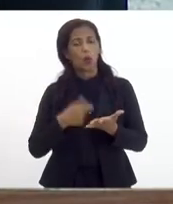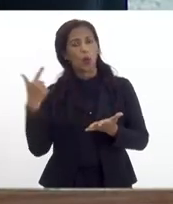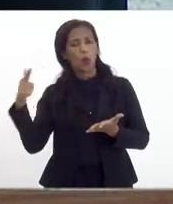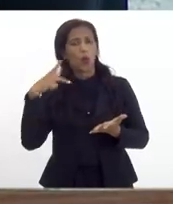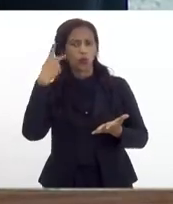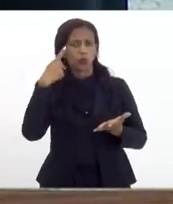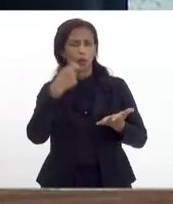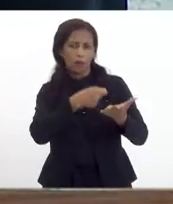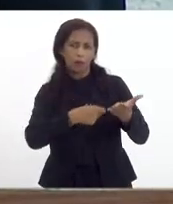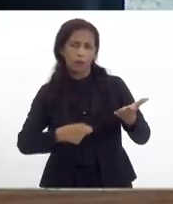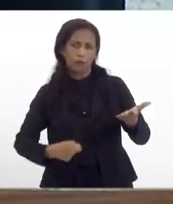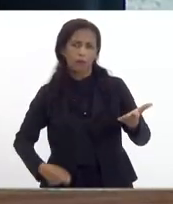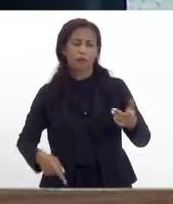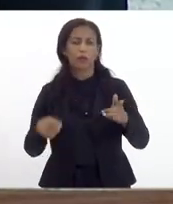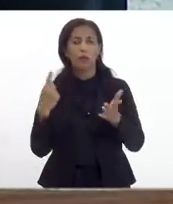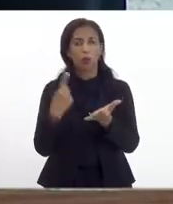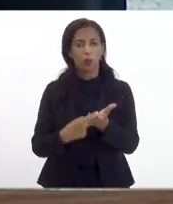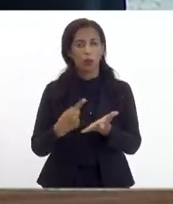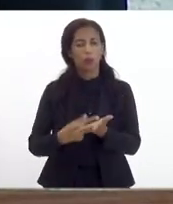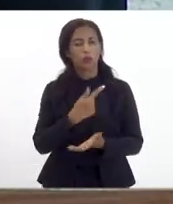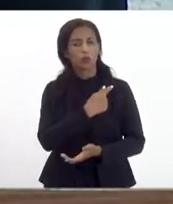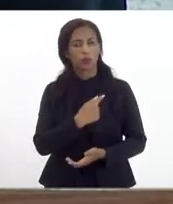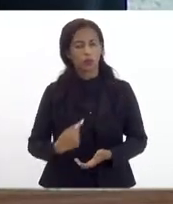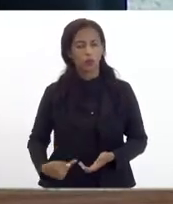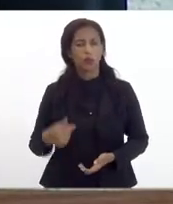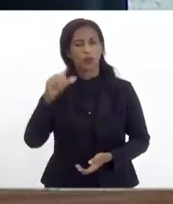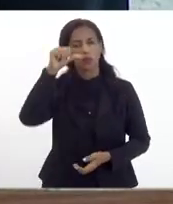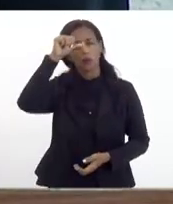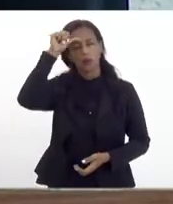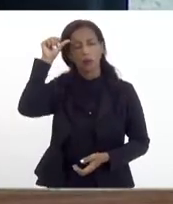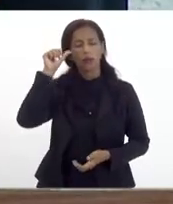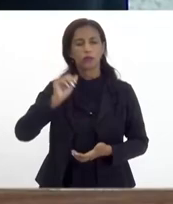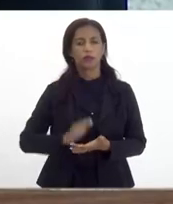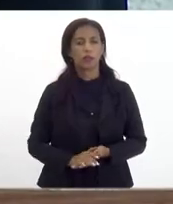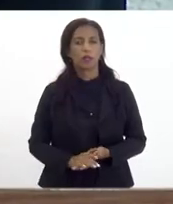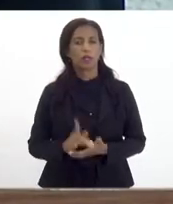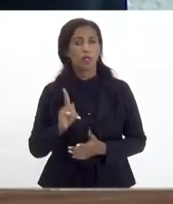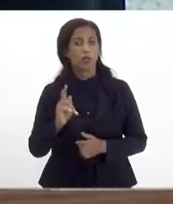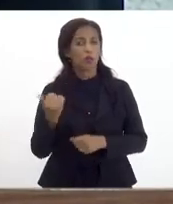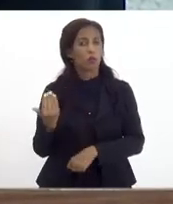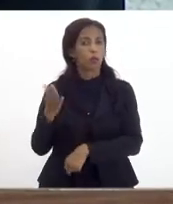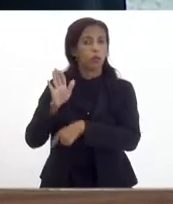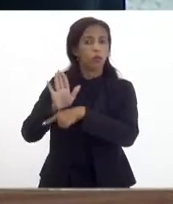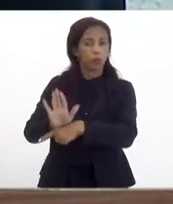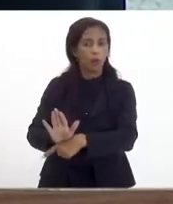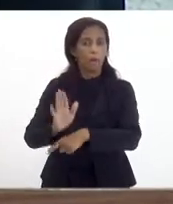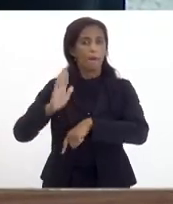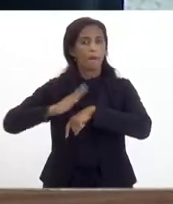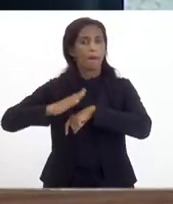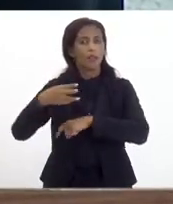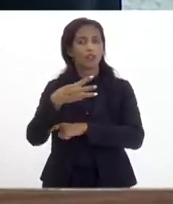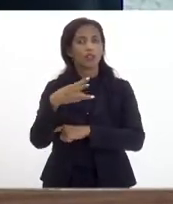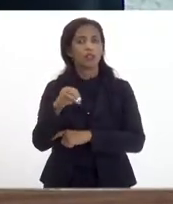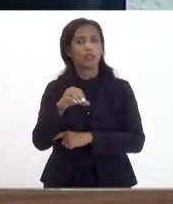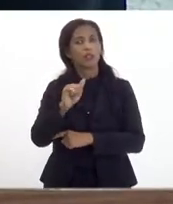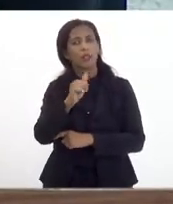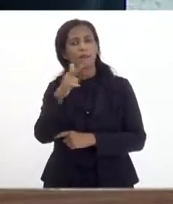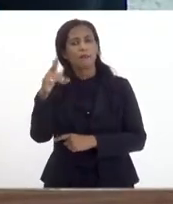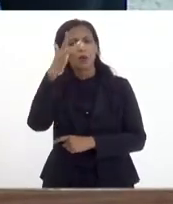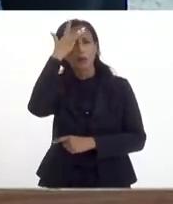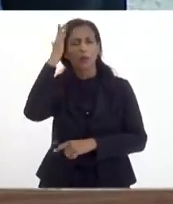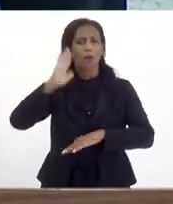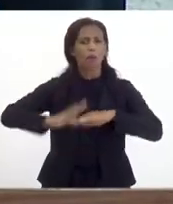demais parlamentares tem um compromisso do governador Cláudio Castro isso pode beneficiar mais de 30 mil produtores